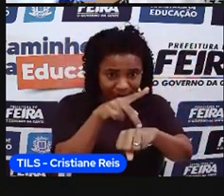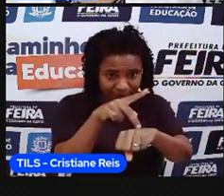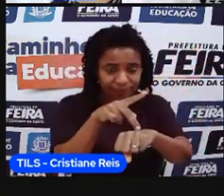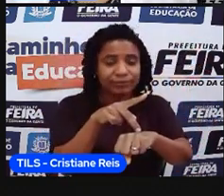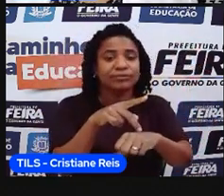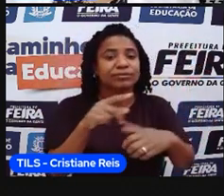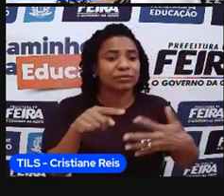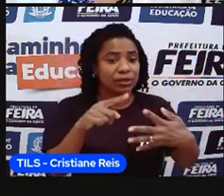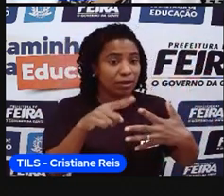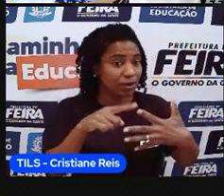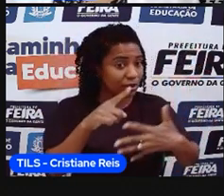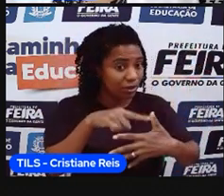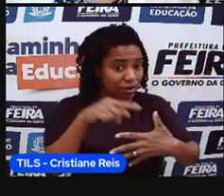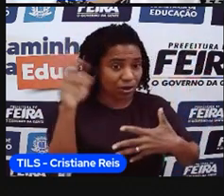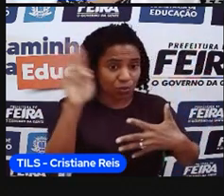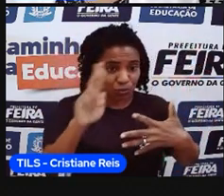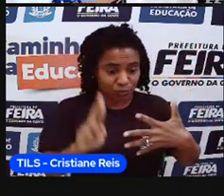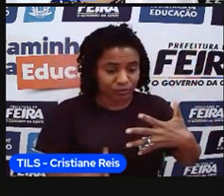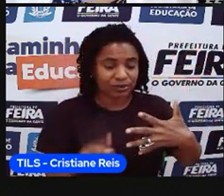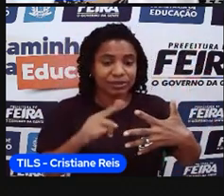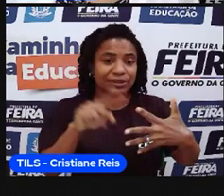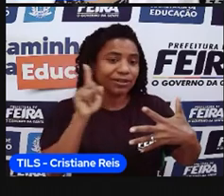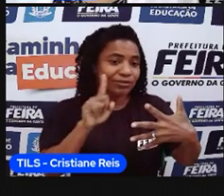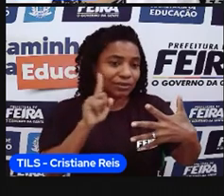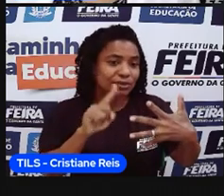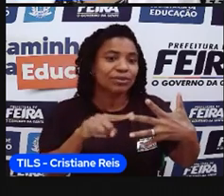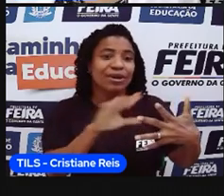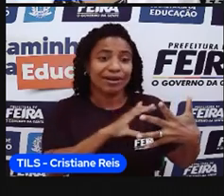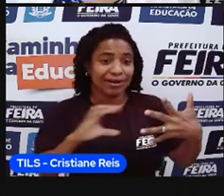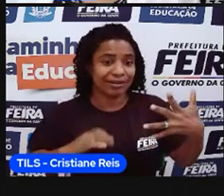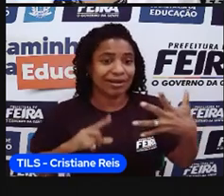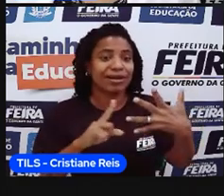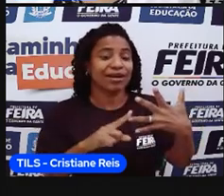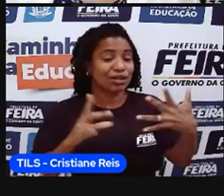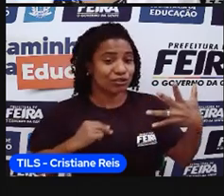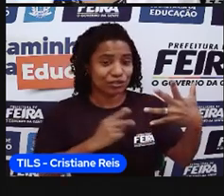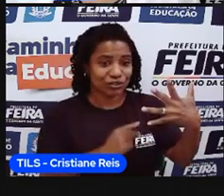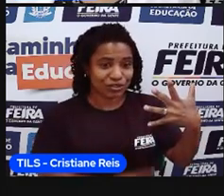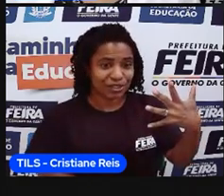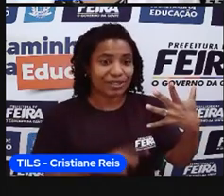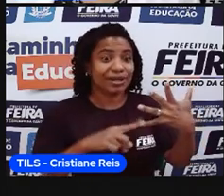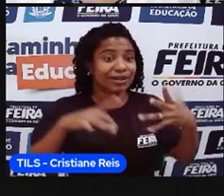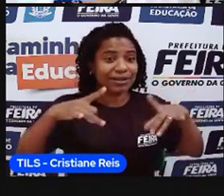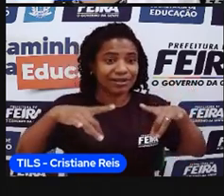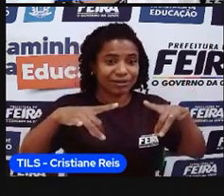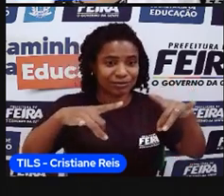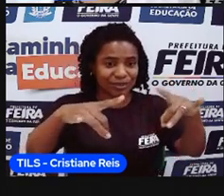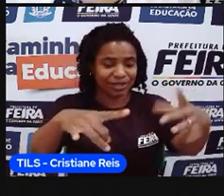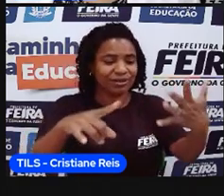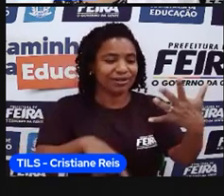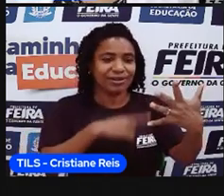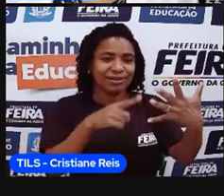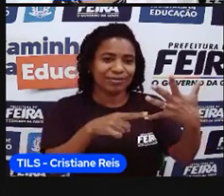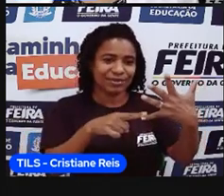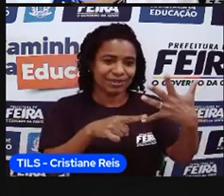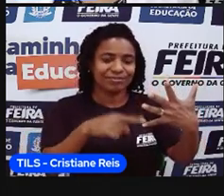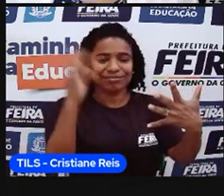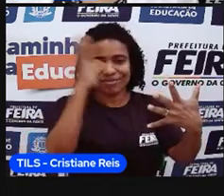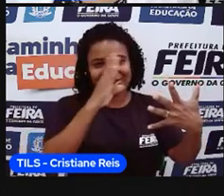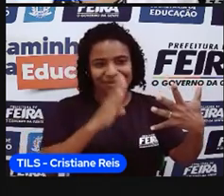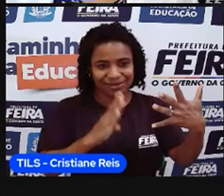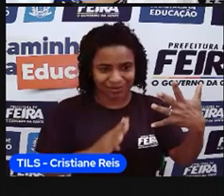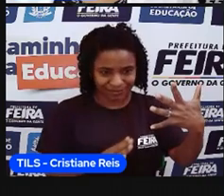né? Da Rússia, dos Estados Unidos, do Canadá, da China e da Austrália. Eles ficam atrás apenas desses